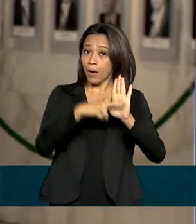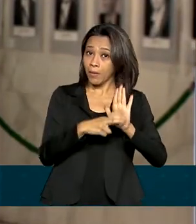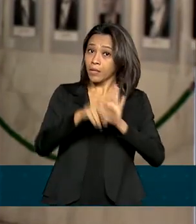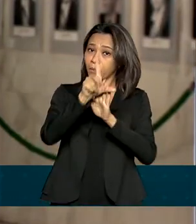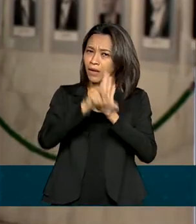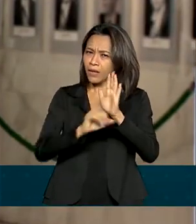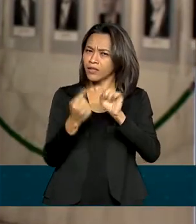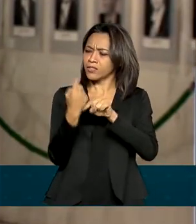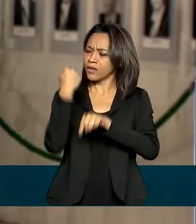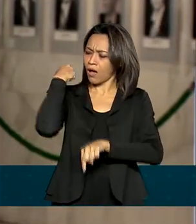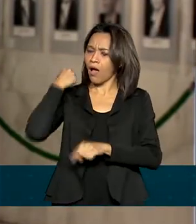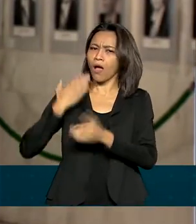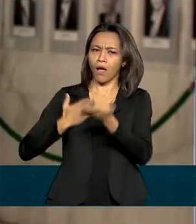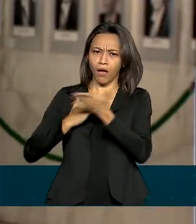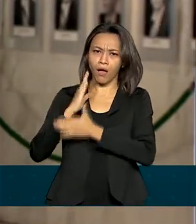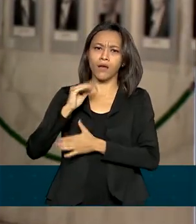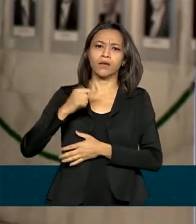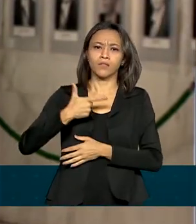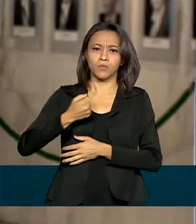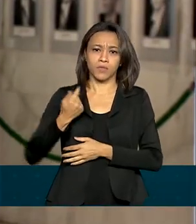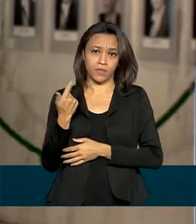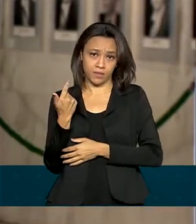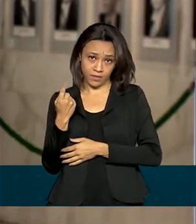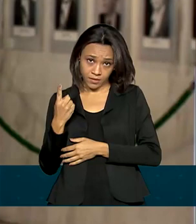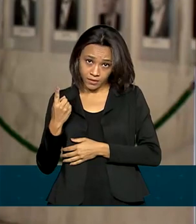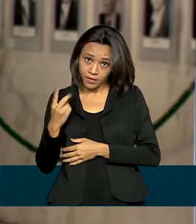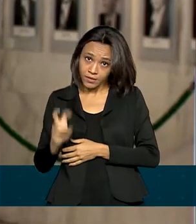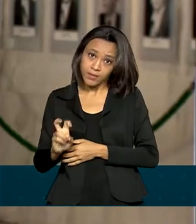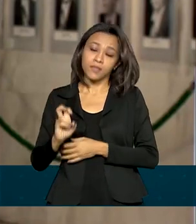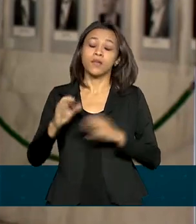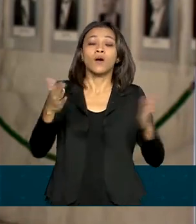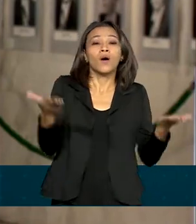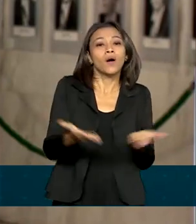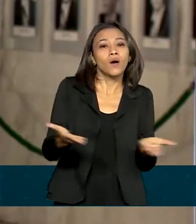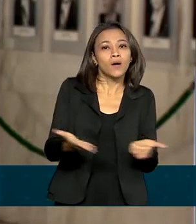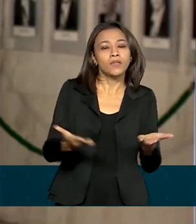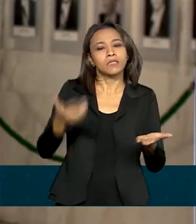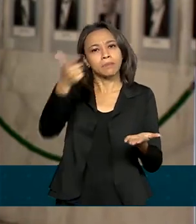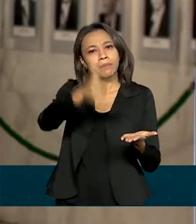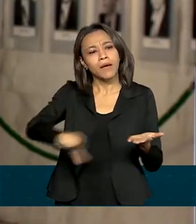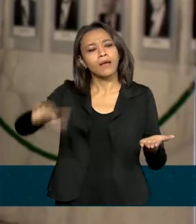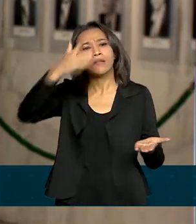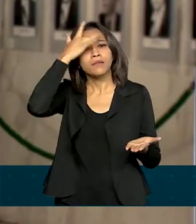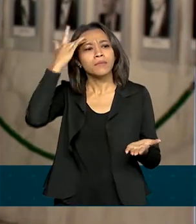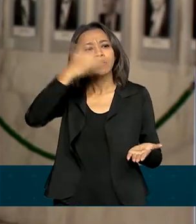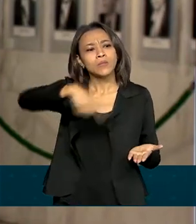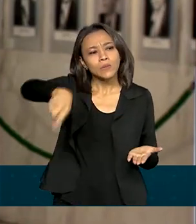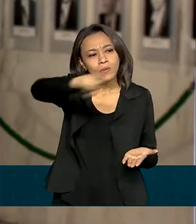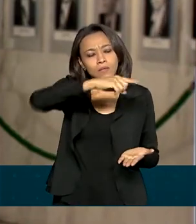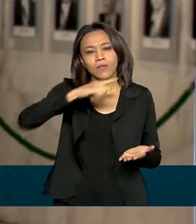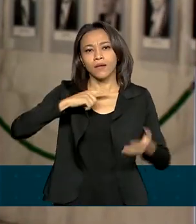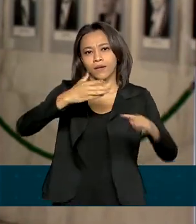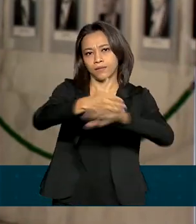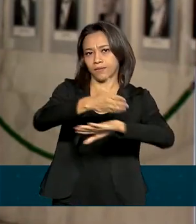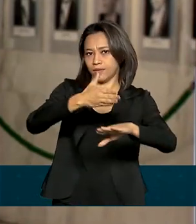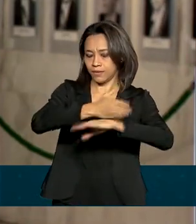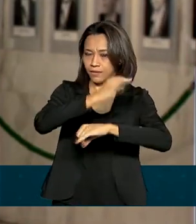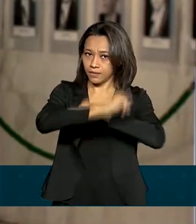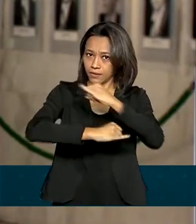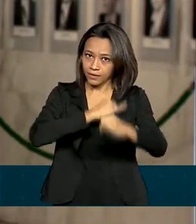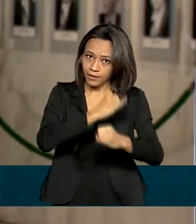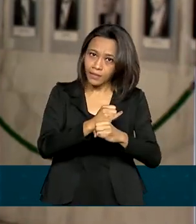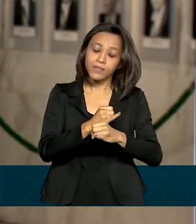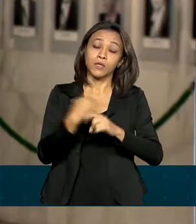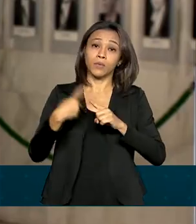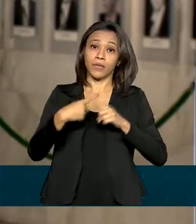2015. Com essa publicação de hoje, a previsão é que mais brasileiros tenham acesso à internet. Isso